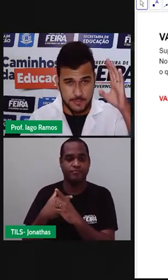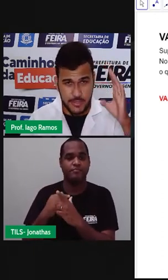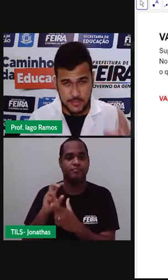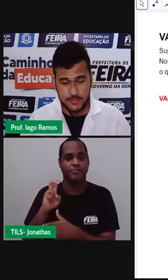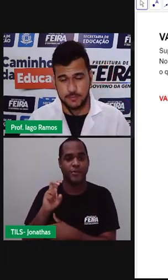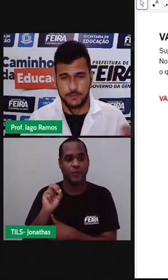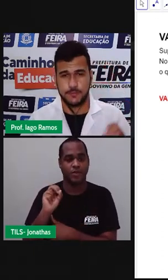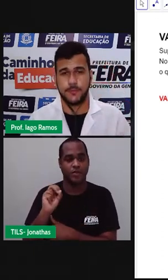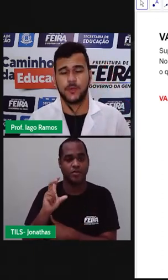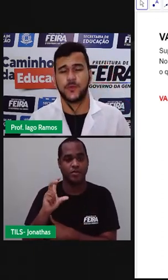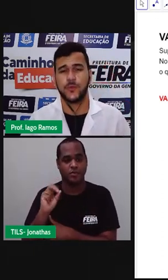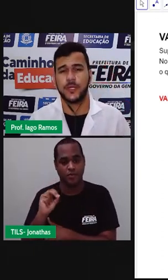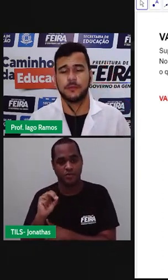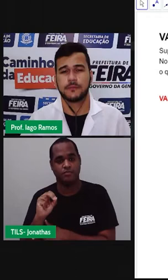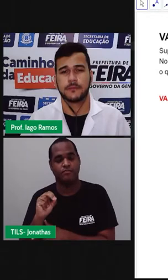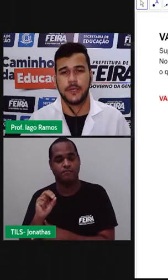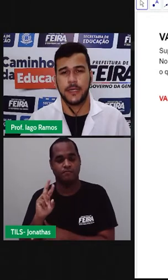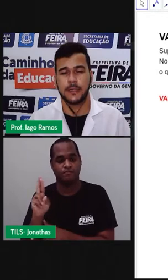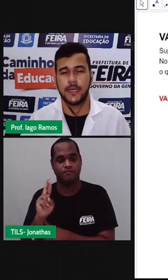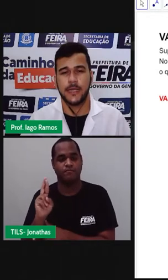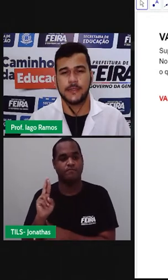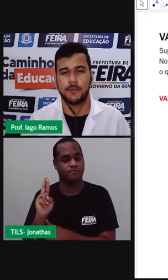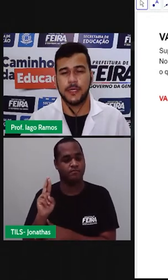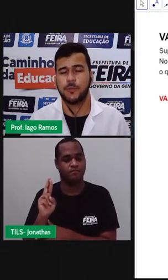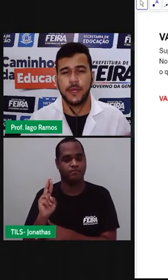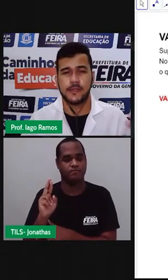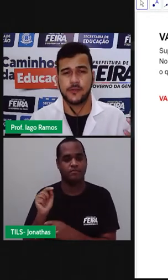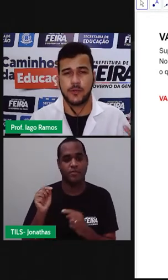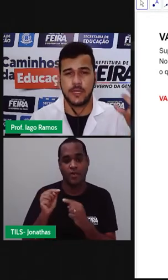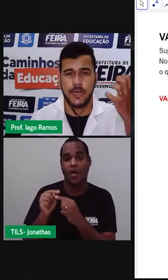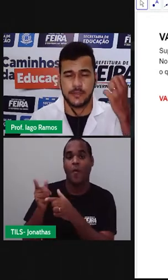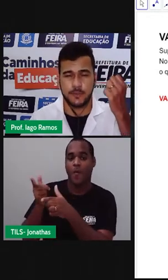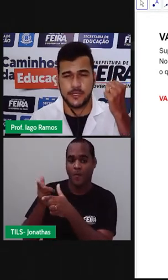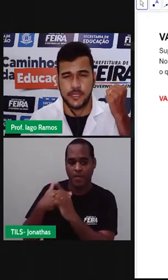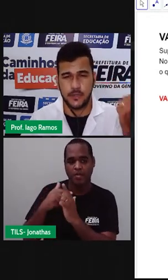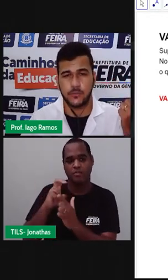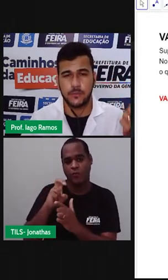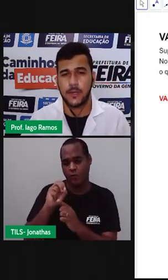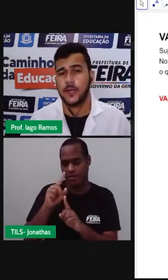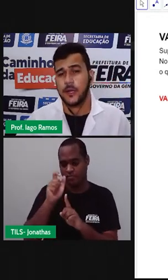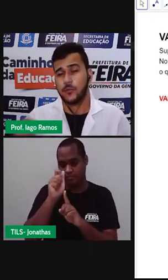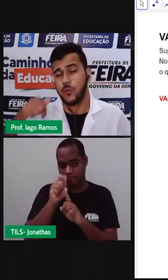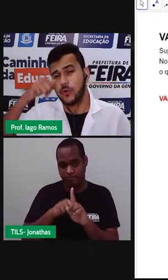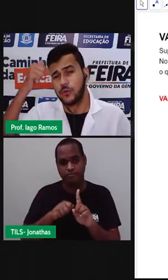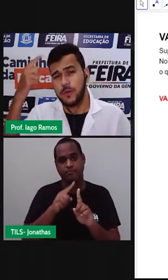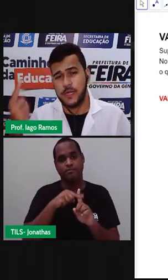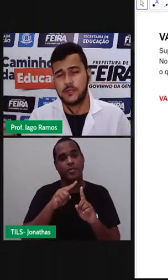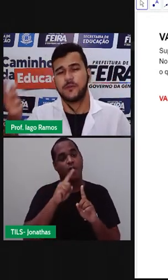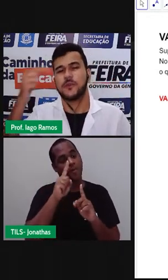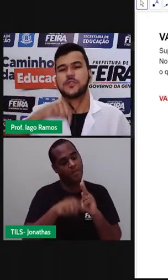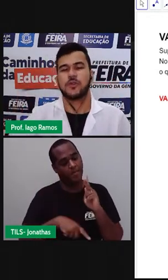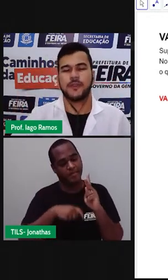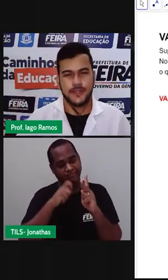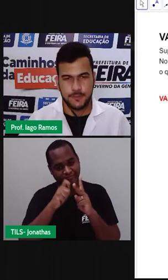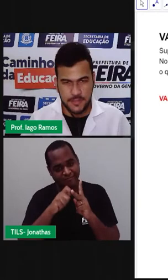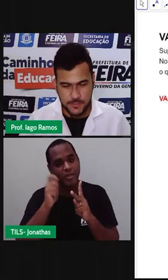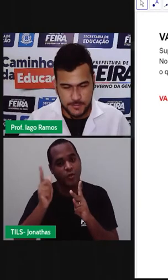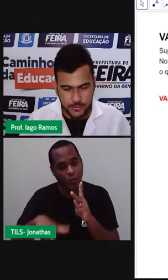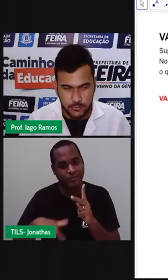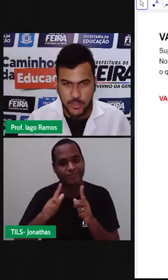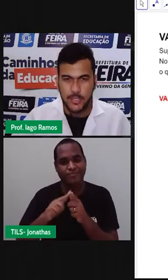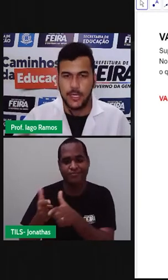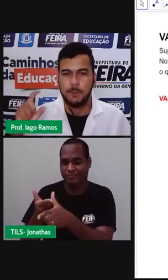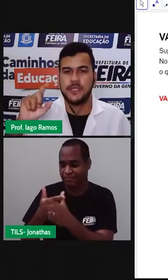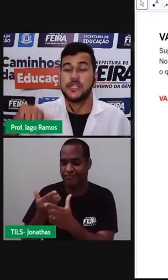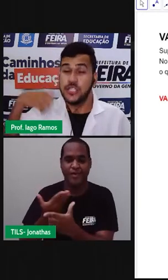que nesse mês eu fui até esse amigo, peguei 50 reais emprestado. No outro mês eu fui de novo a esse mesmo